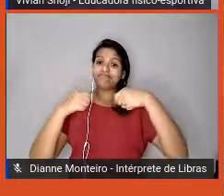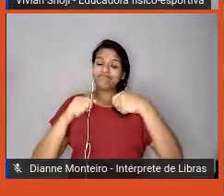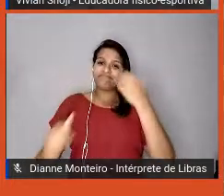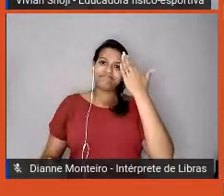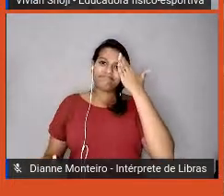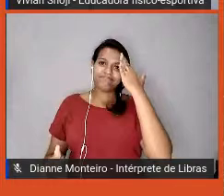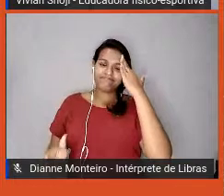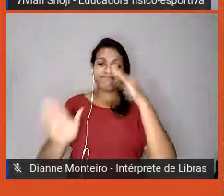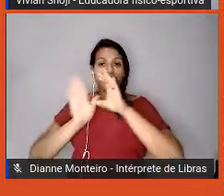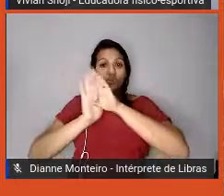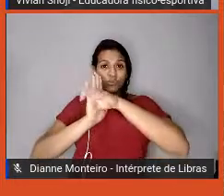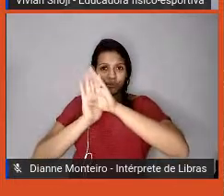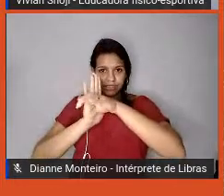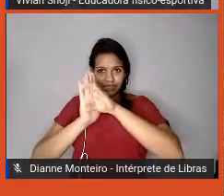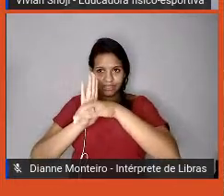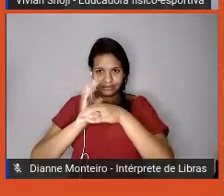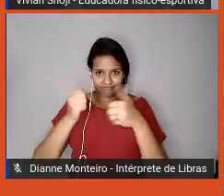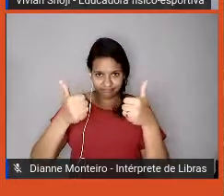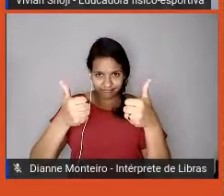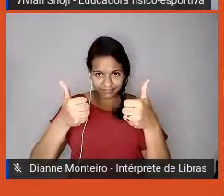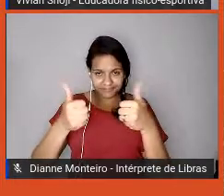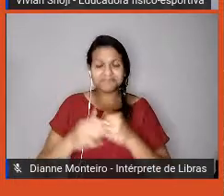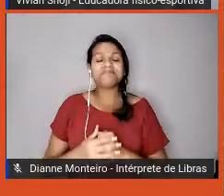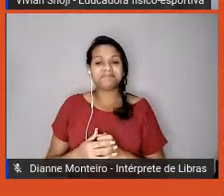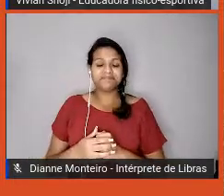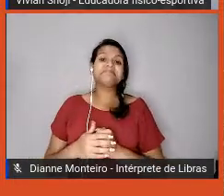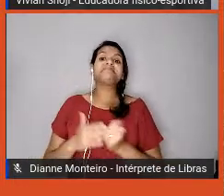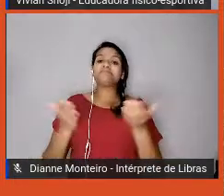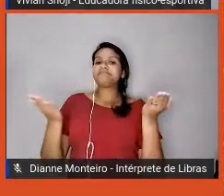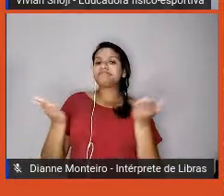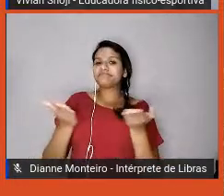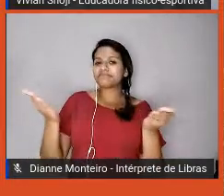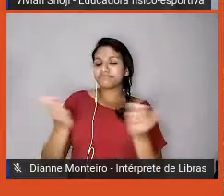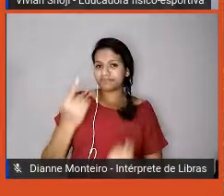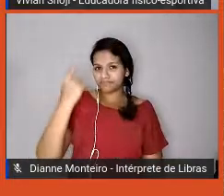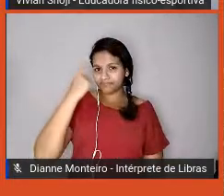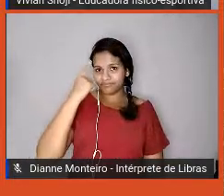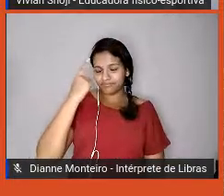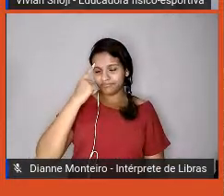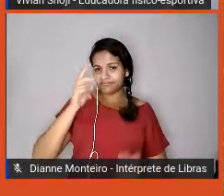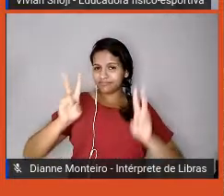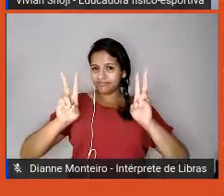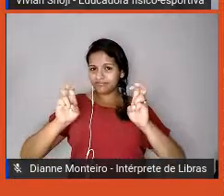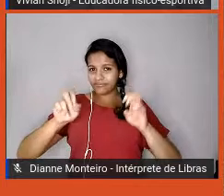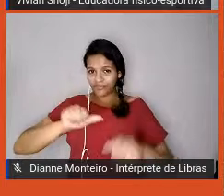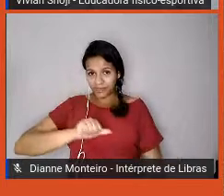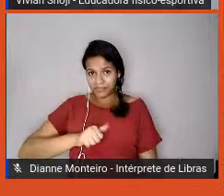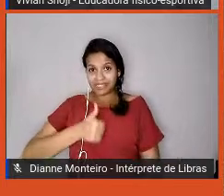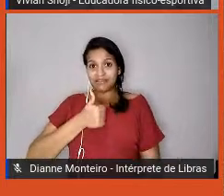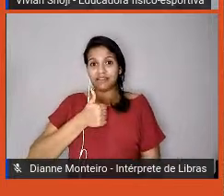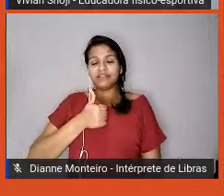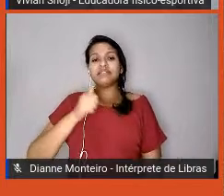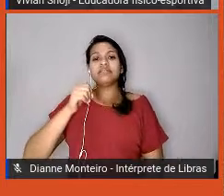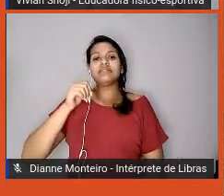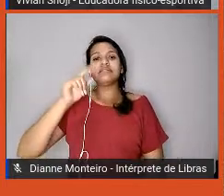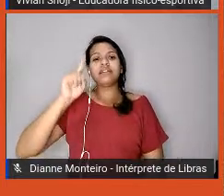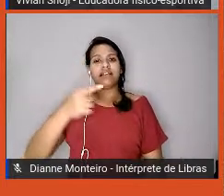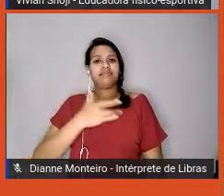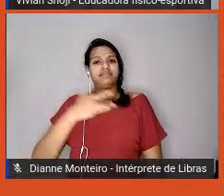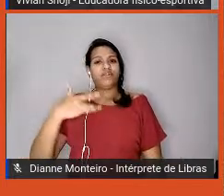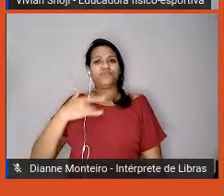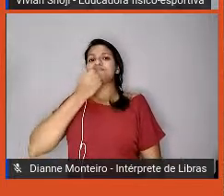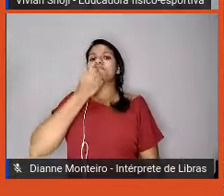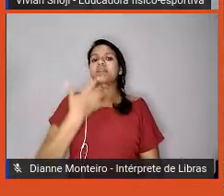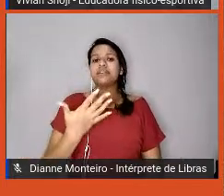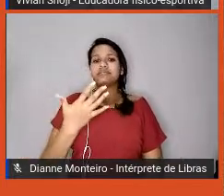ações, tudo bem? Bem, atualmente, esse conceito de bem-estar está ligado a uma percepção de saúde mais